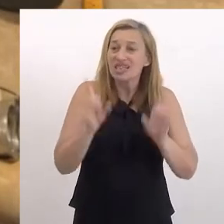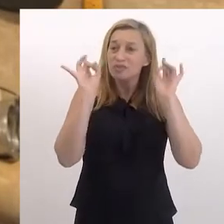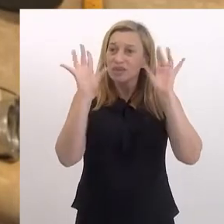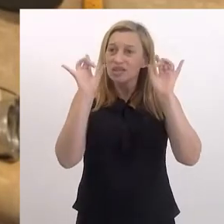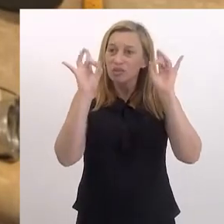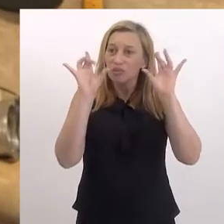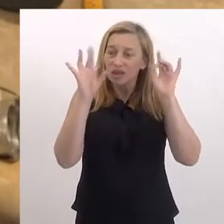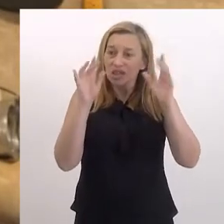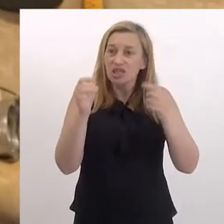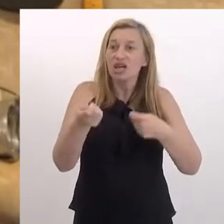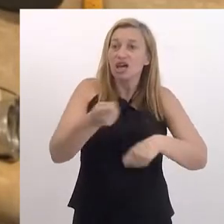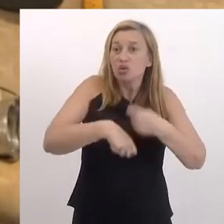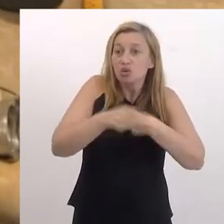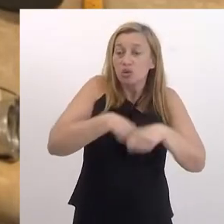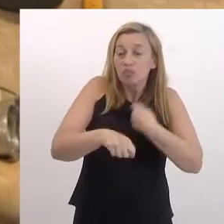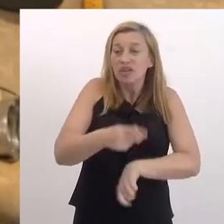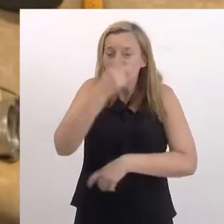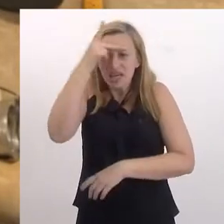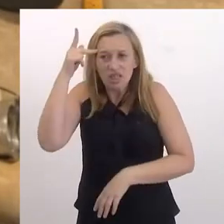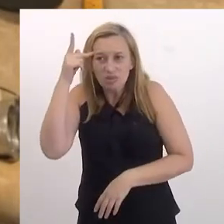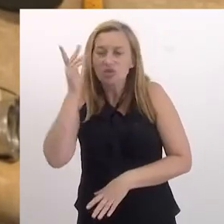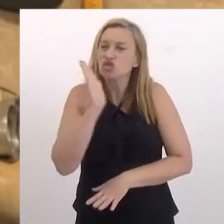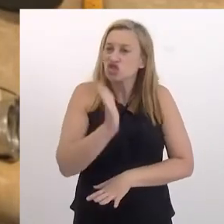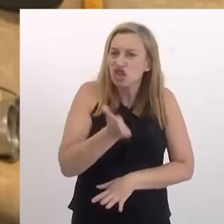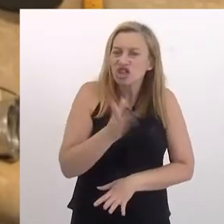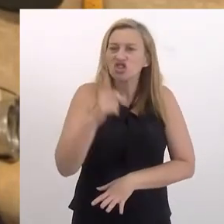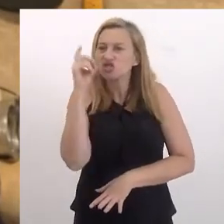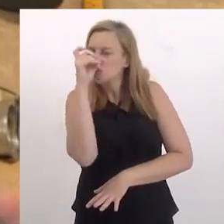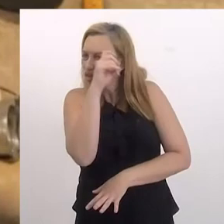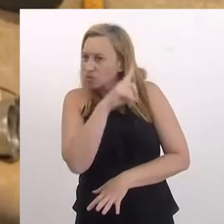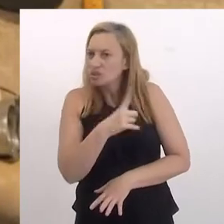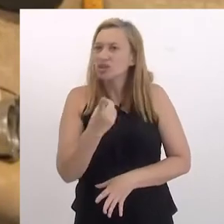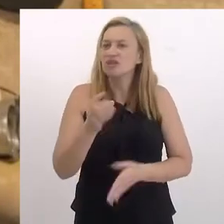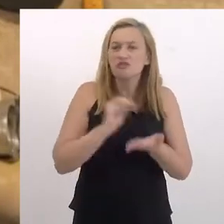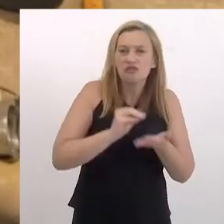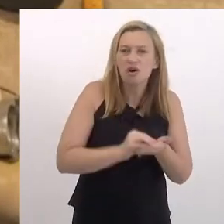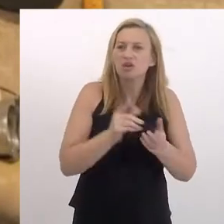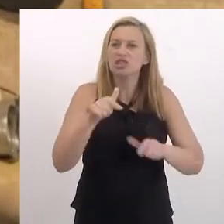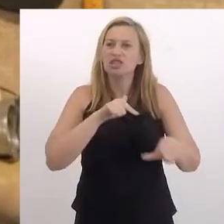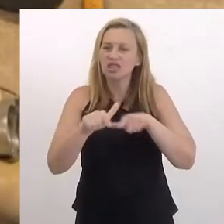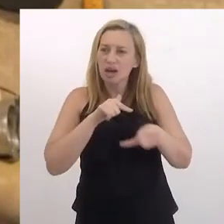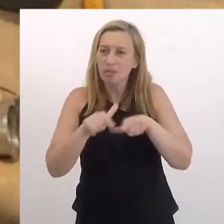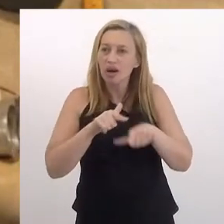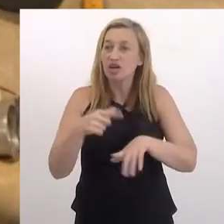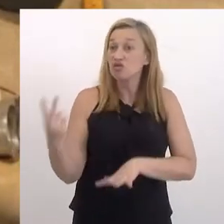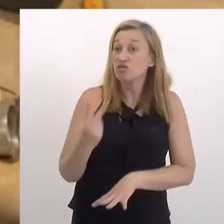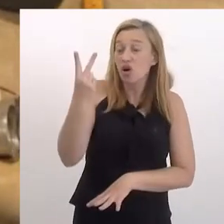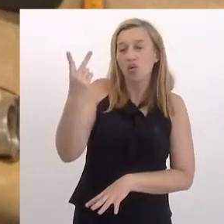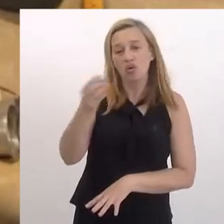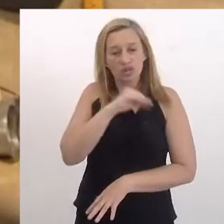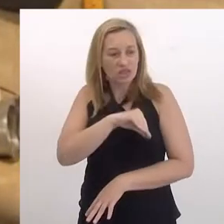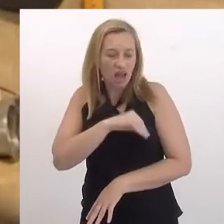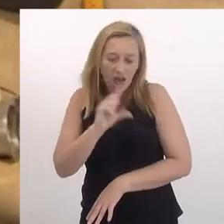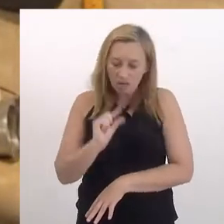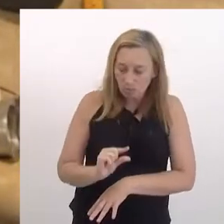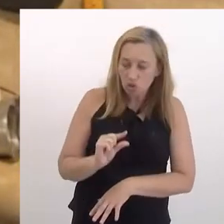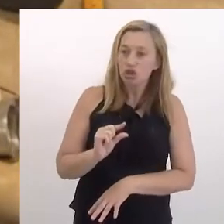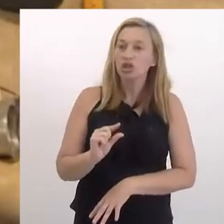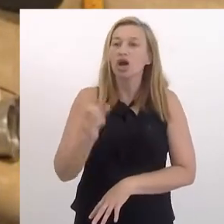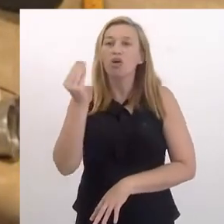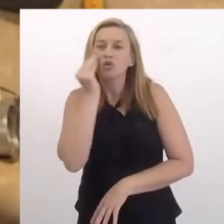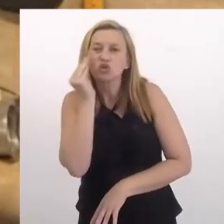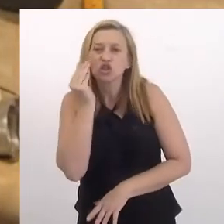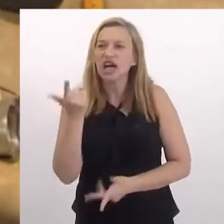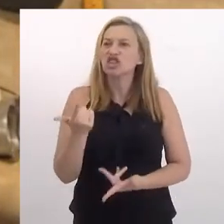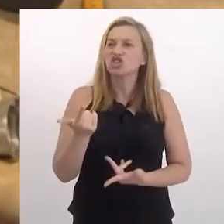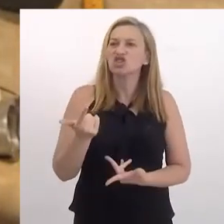especialmente econômico, em que as pessoas já tinham uma dificuldade com desemprego, com valor de salário mínimo,